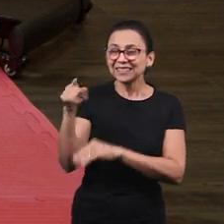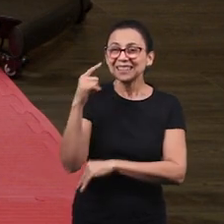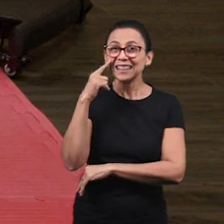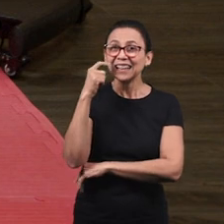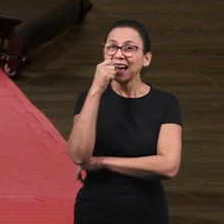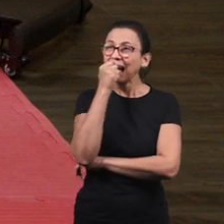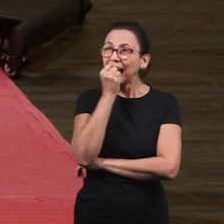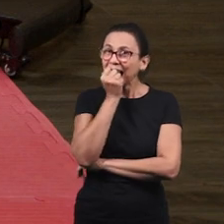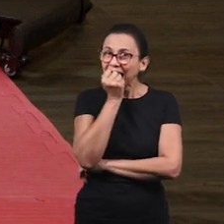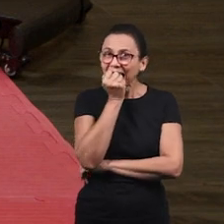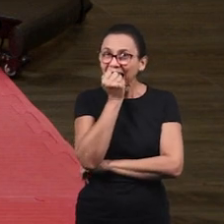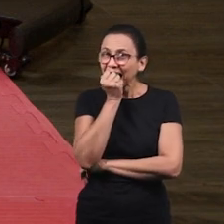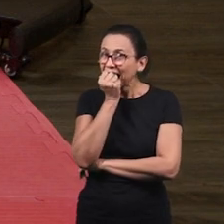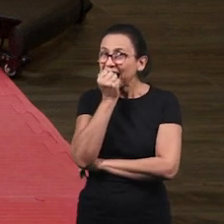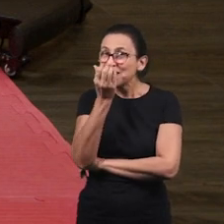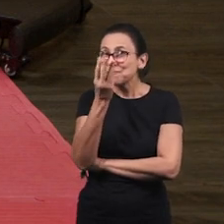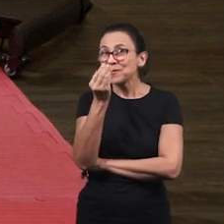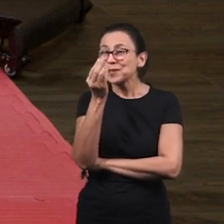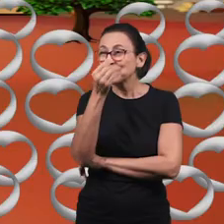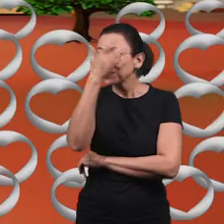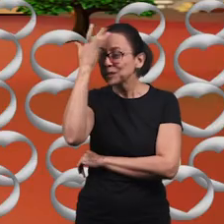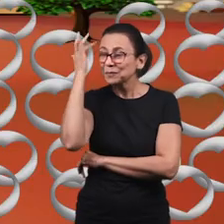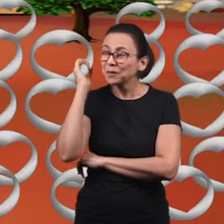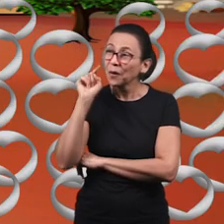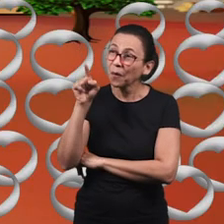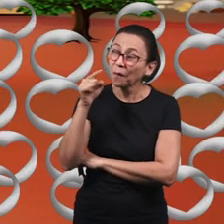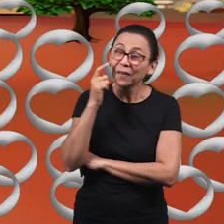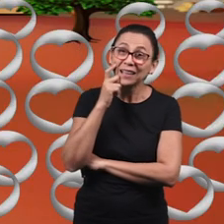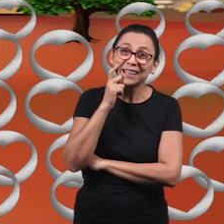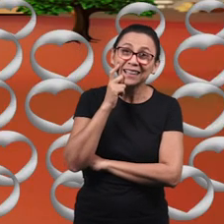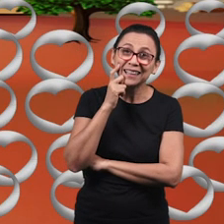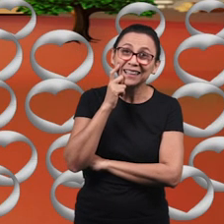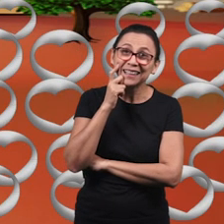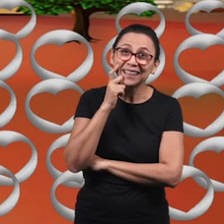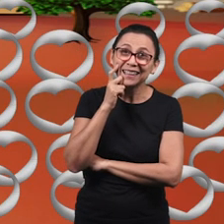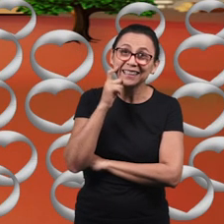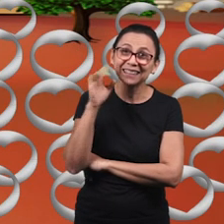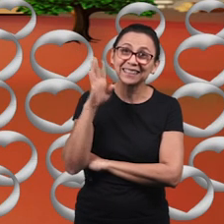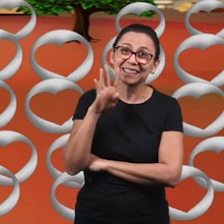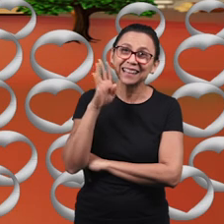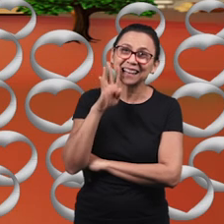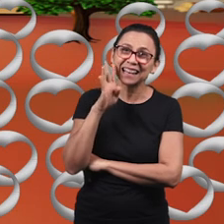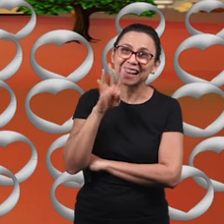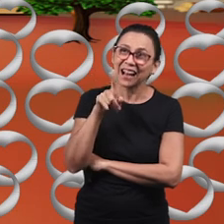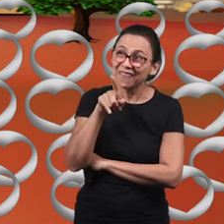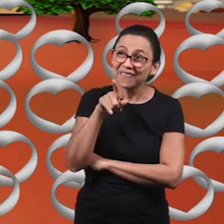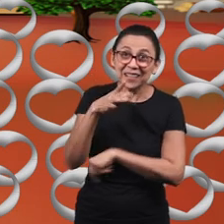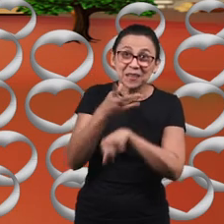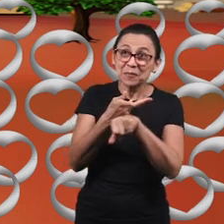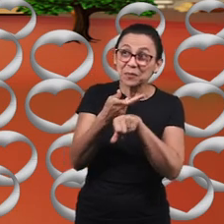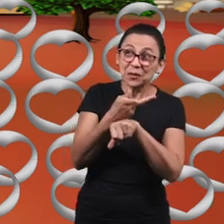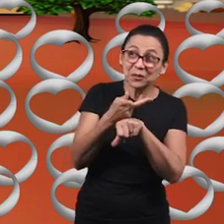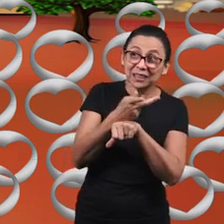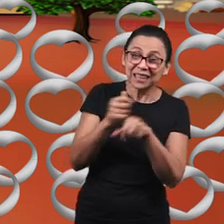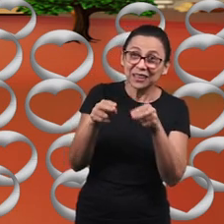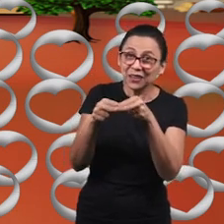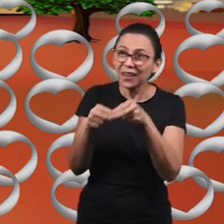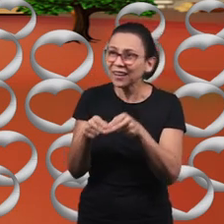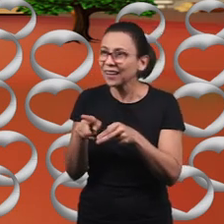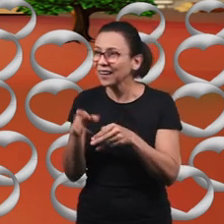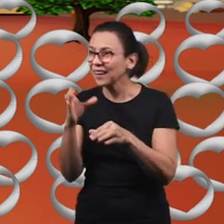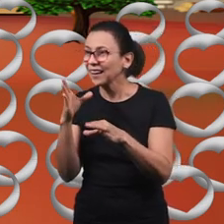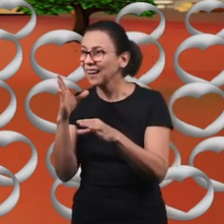Conta a gente nessa cidade aqui Olha só Mas cadê Noé aqui? Vamos procurar com a tia? Ó,